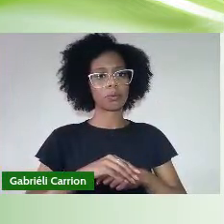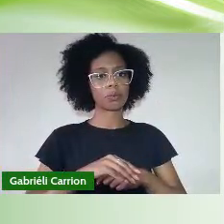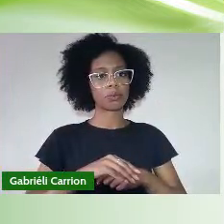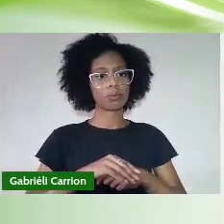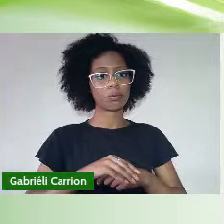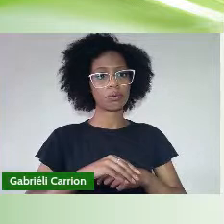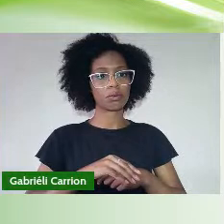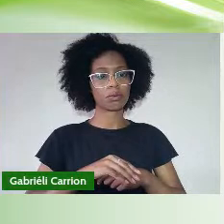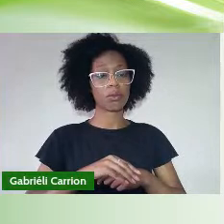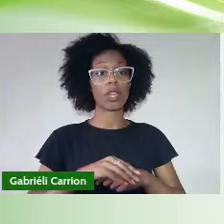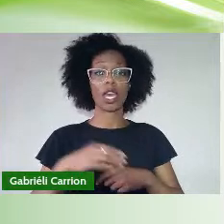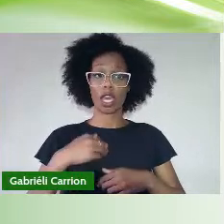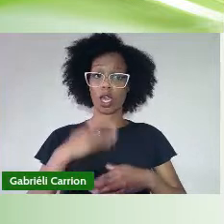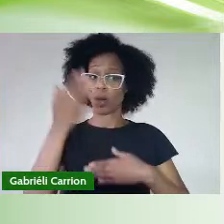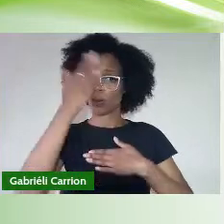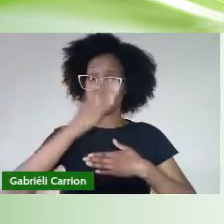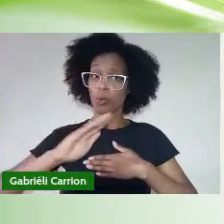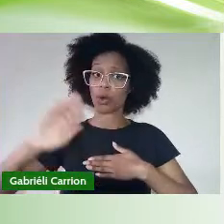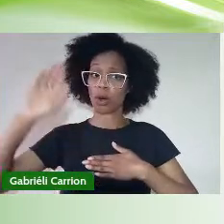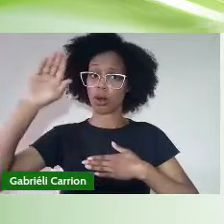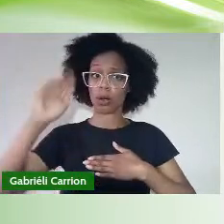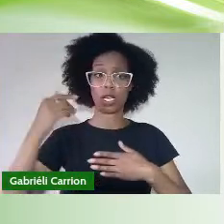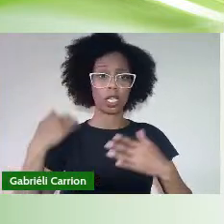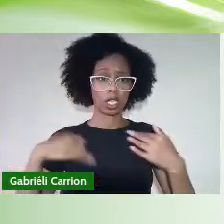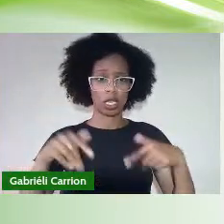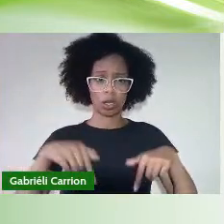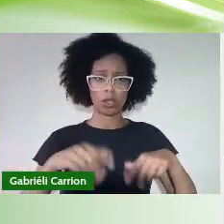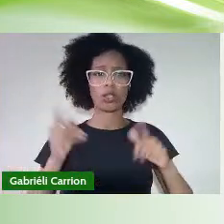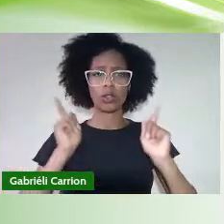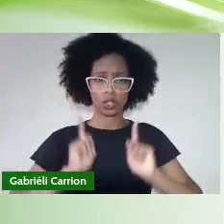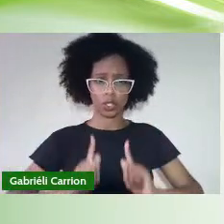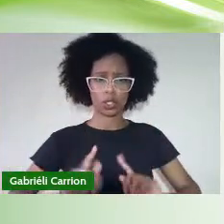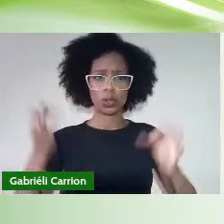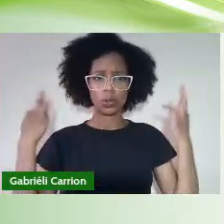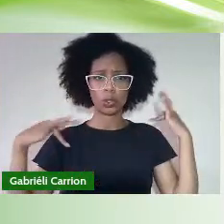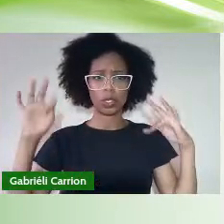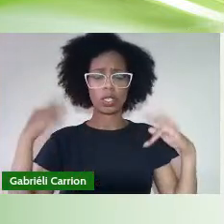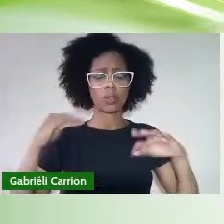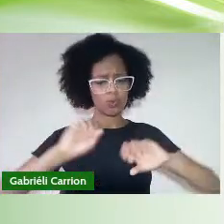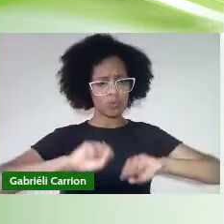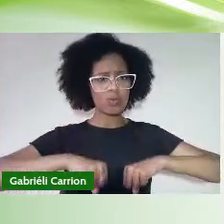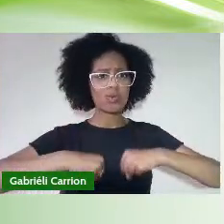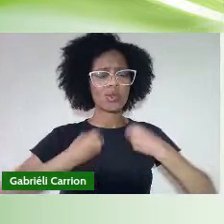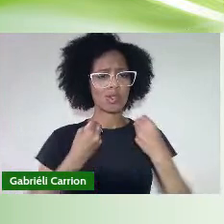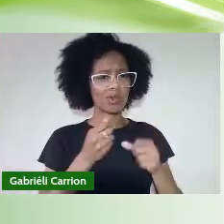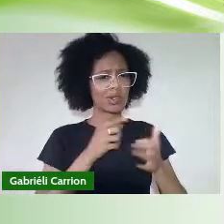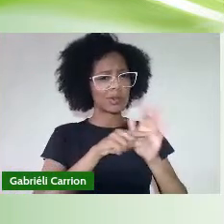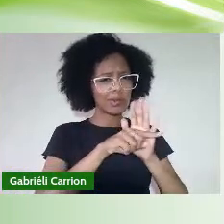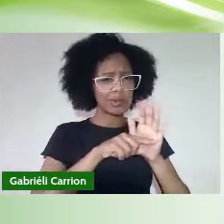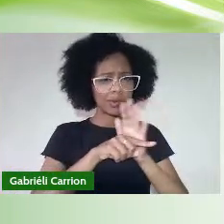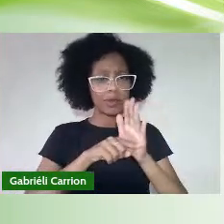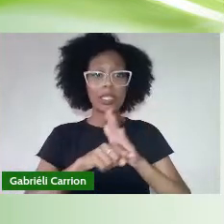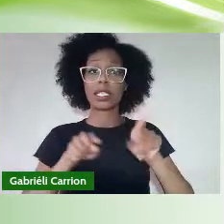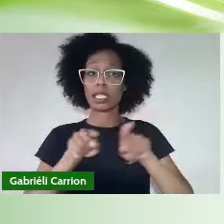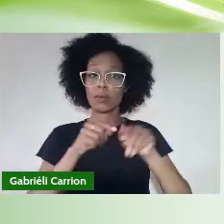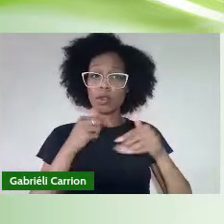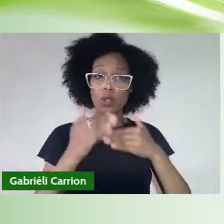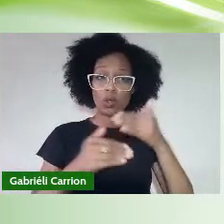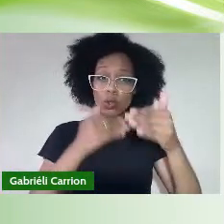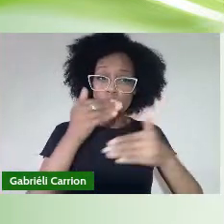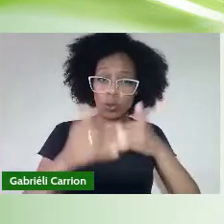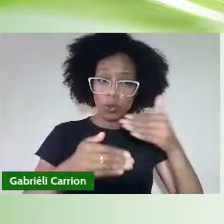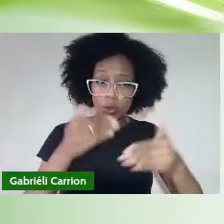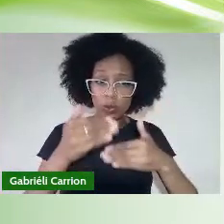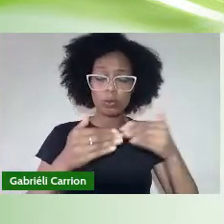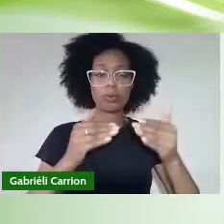Prometo, como tecnólogo em gestão de turismo Dedicar-me à pesquisa e ao desenvolvimento sustentável do turismo